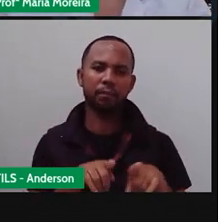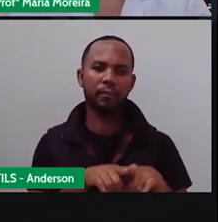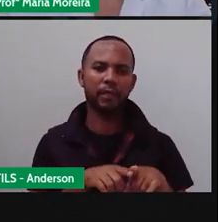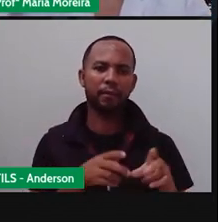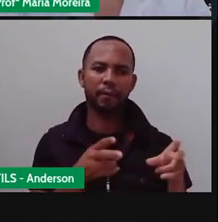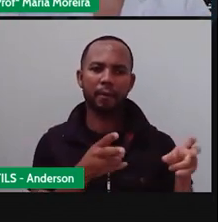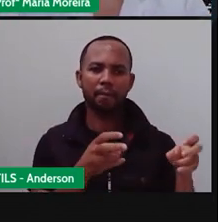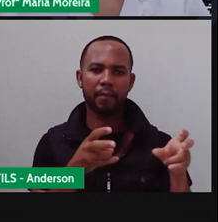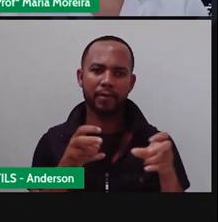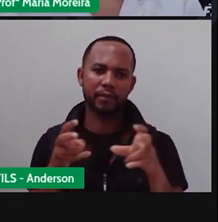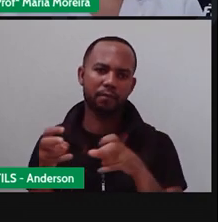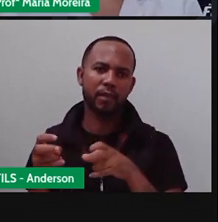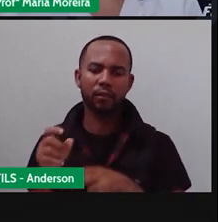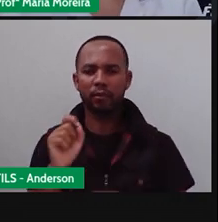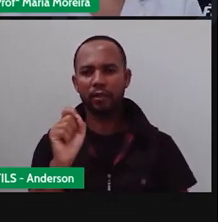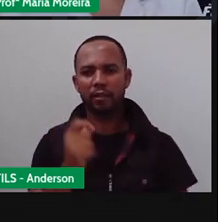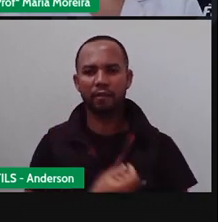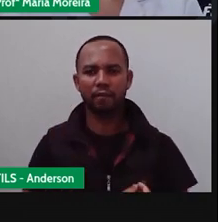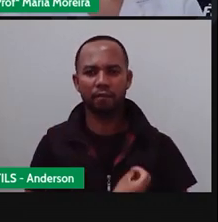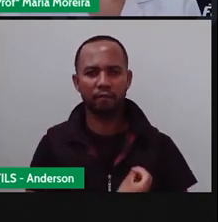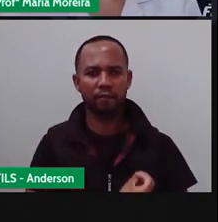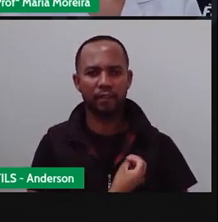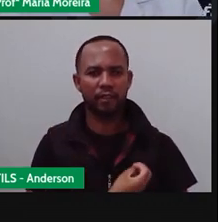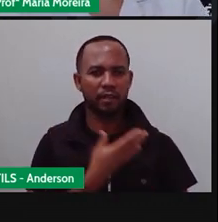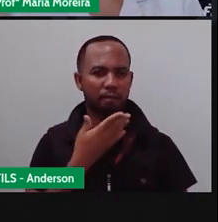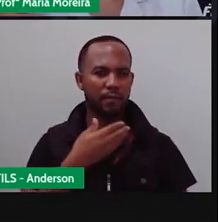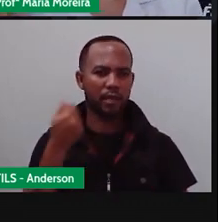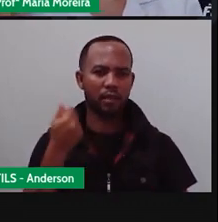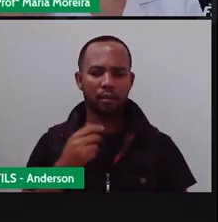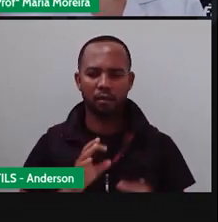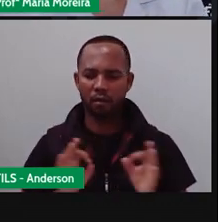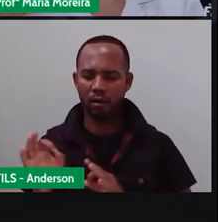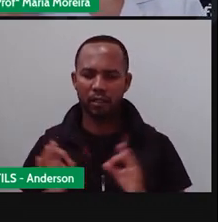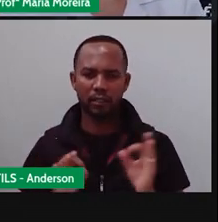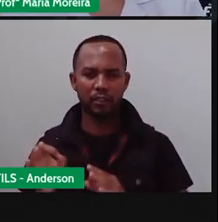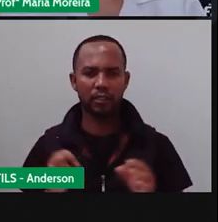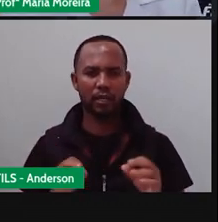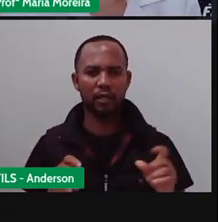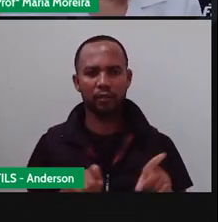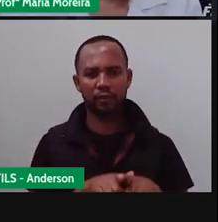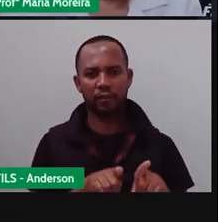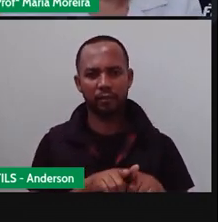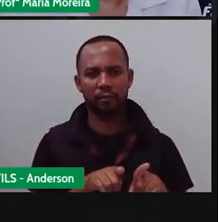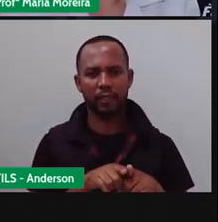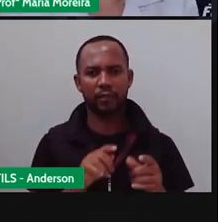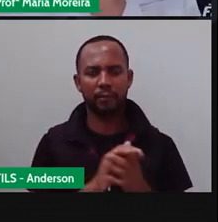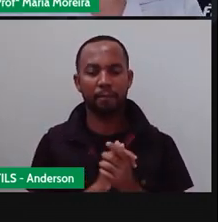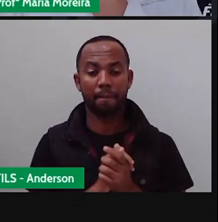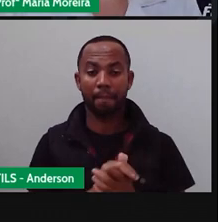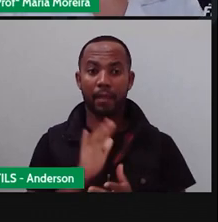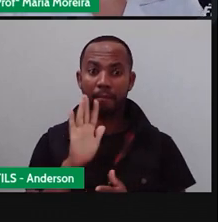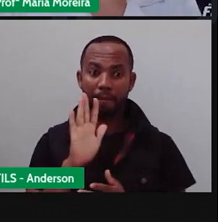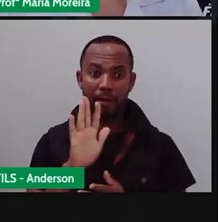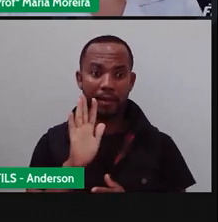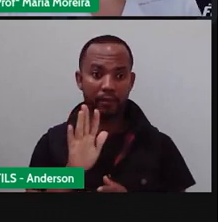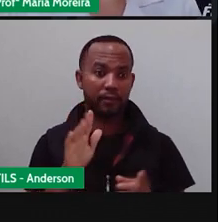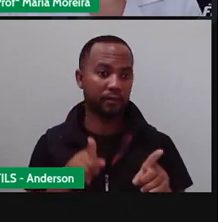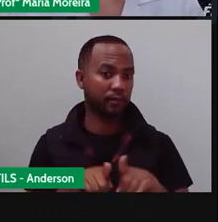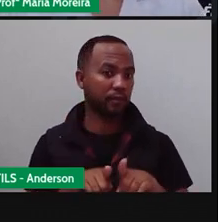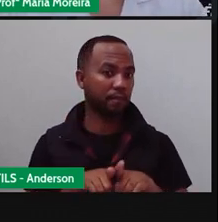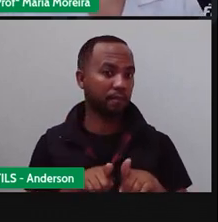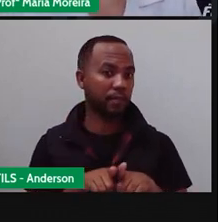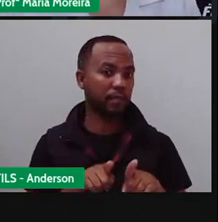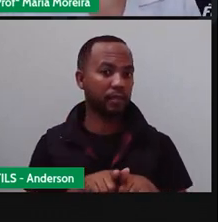que isso deixava a vida dela muito mais organizada, e que, inclusive, você já não fazia tantas listas, né? Mas que também utilizava